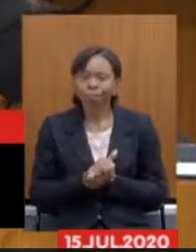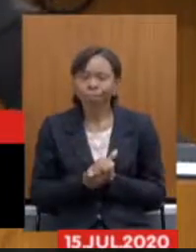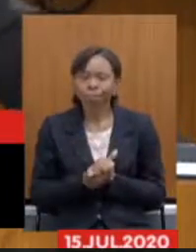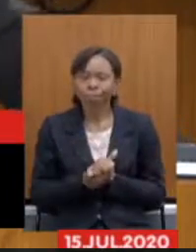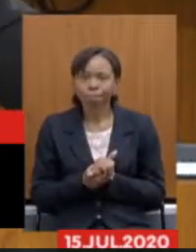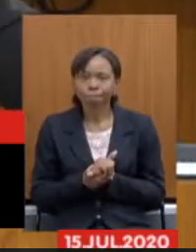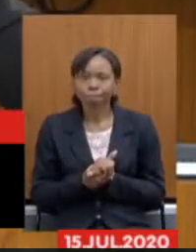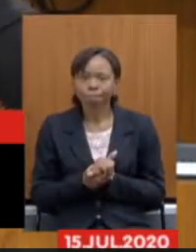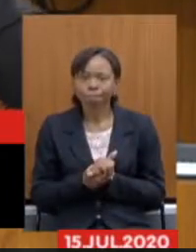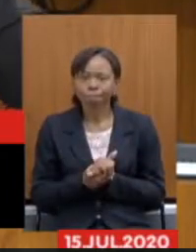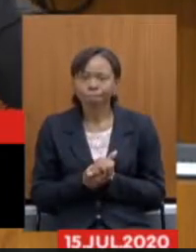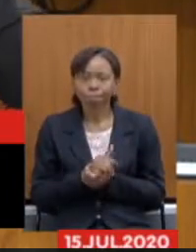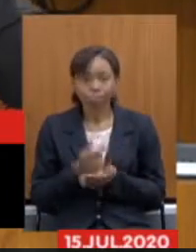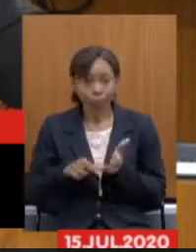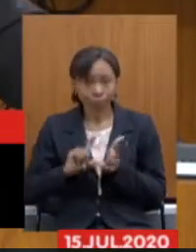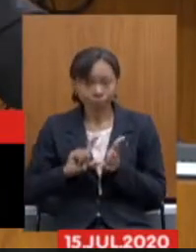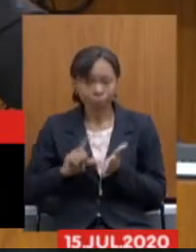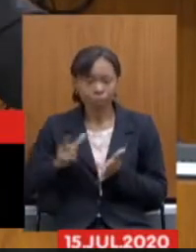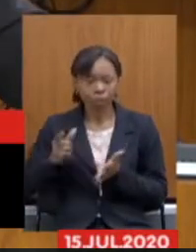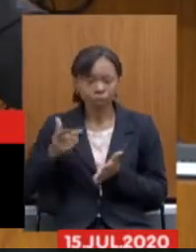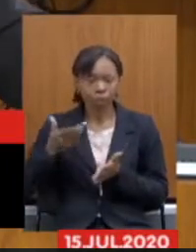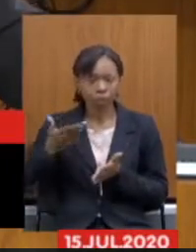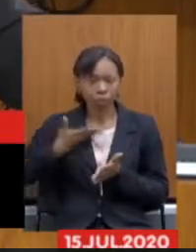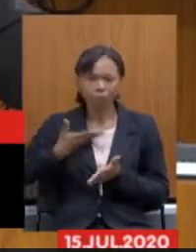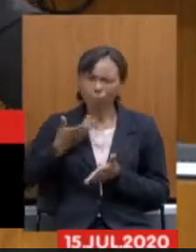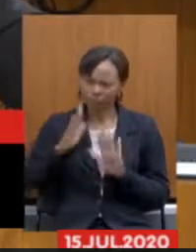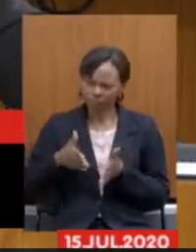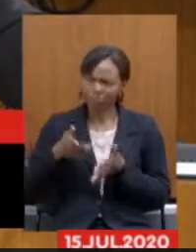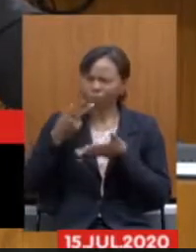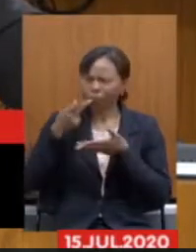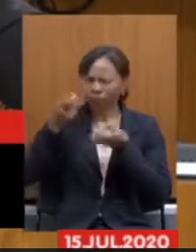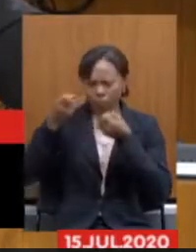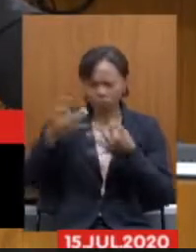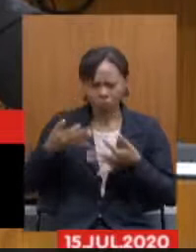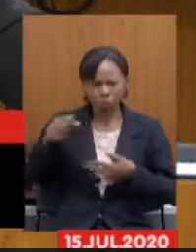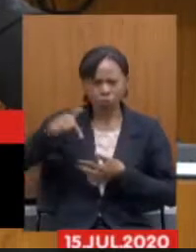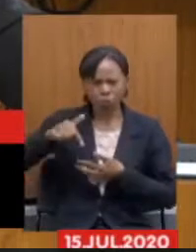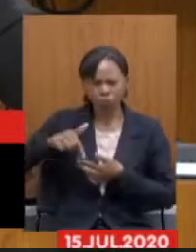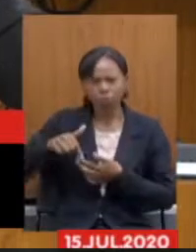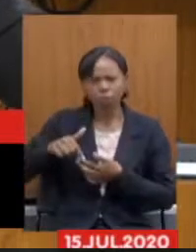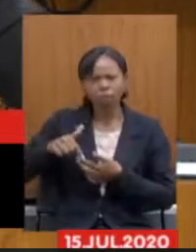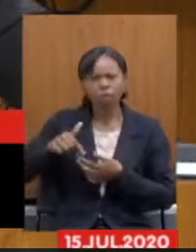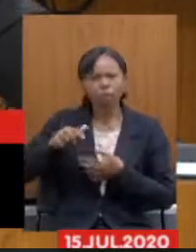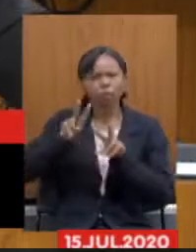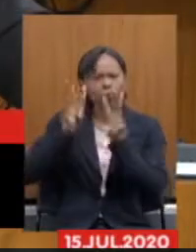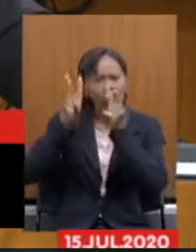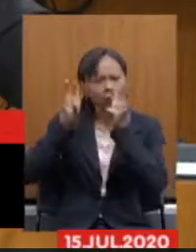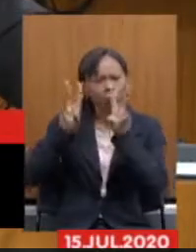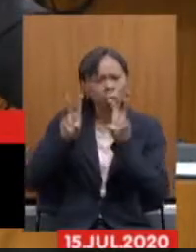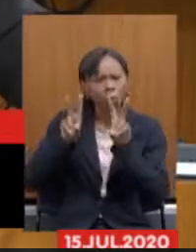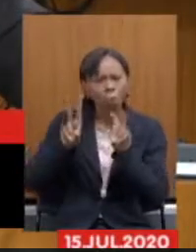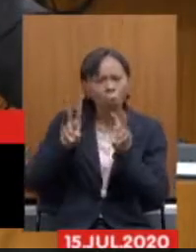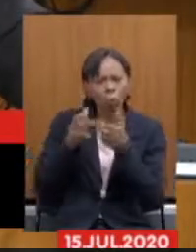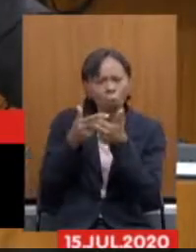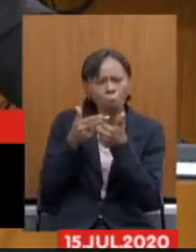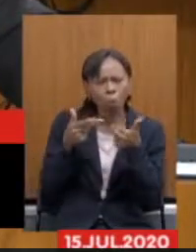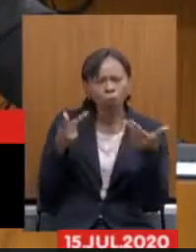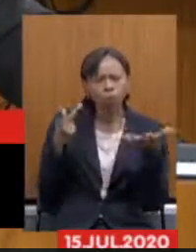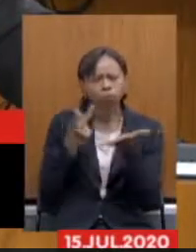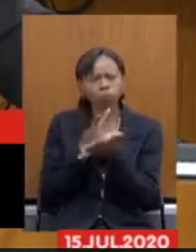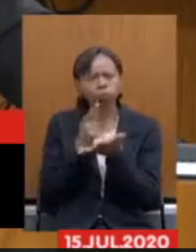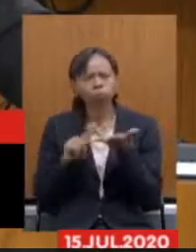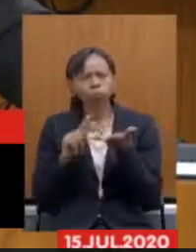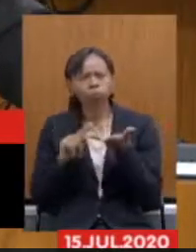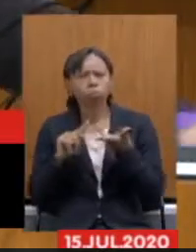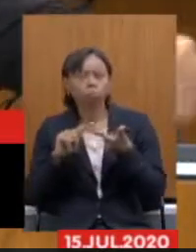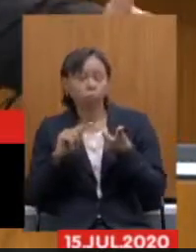Os colegas que me antecederam eles falaram sobre tudo isso que está acontecendo e a